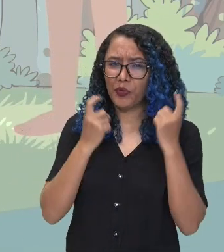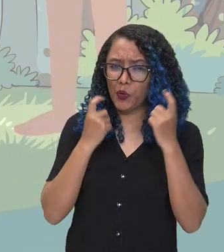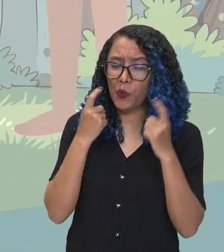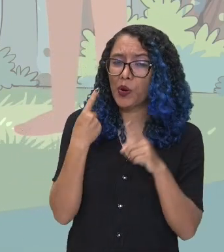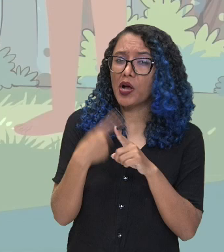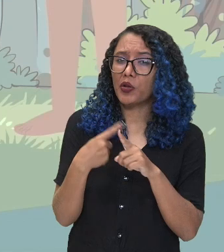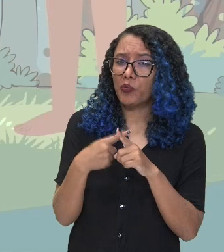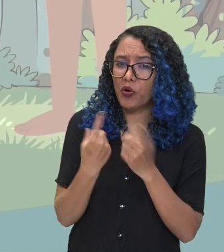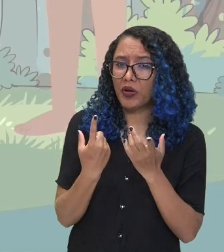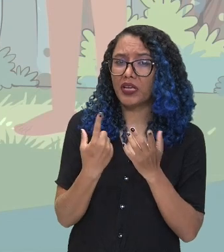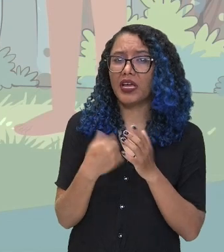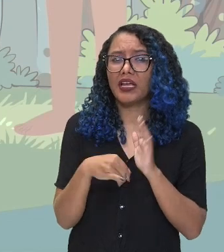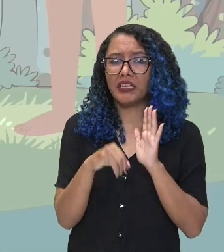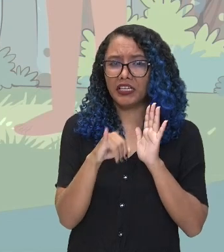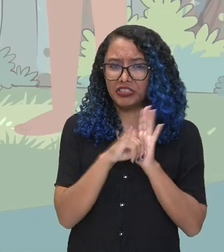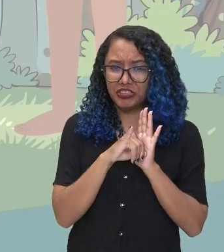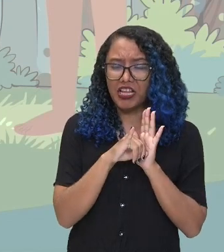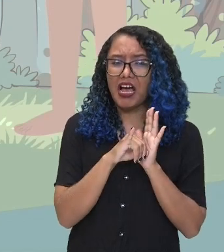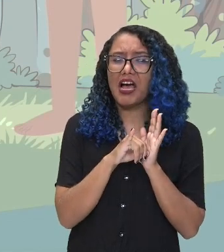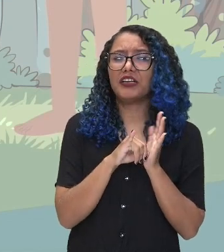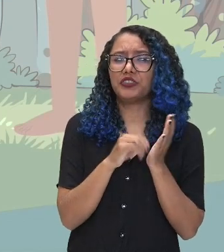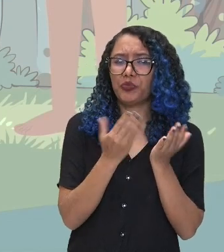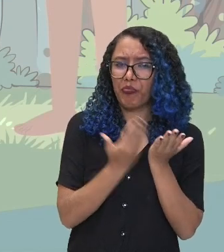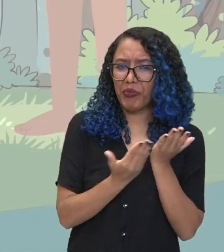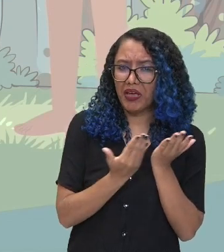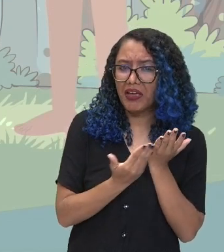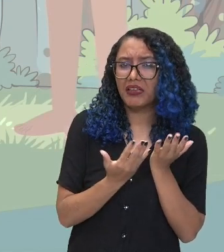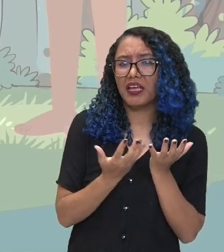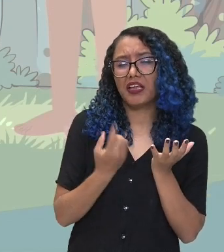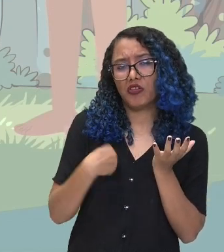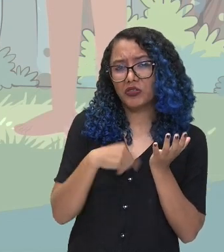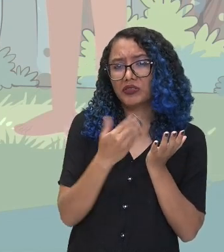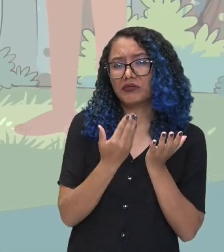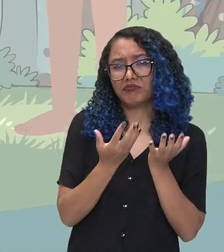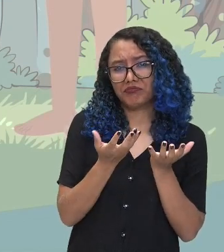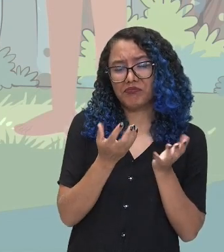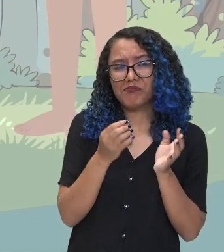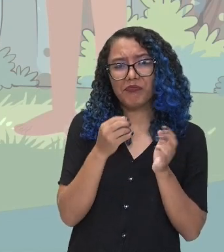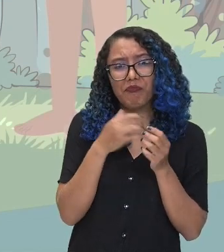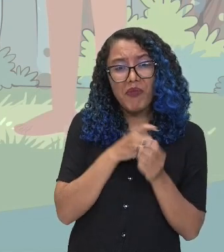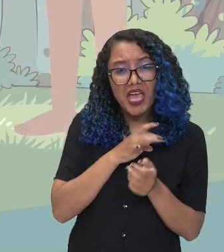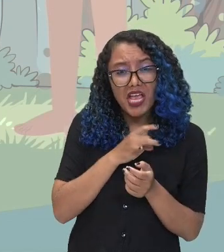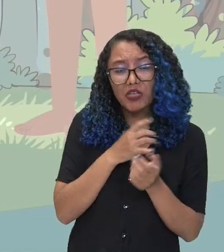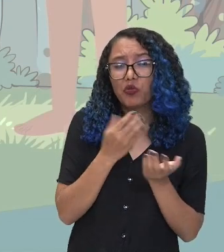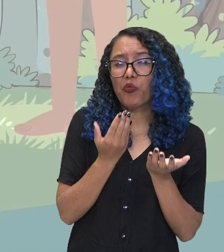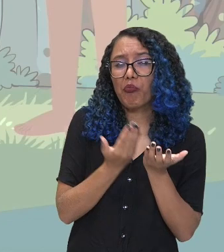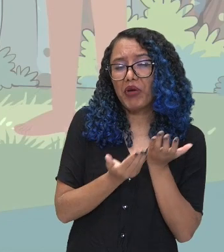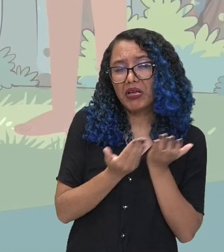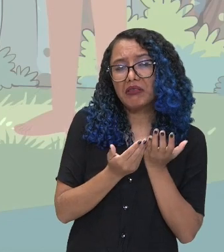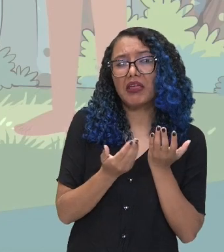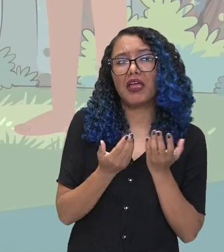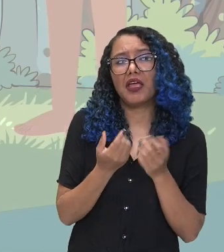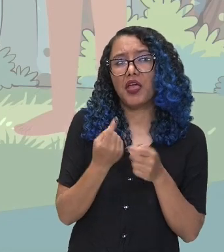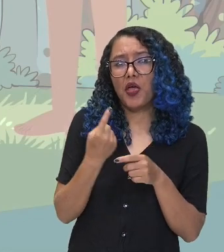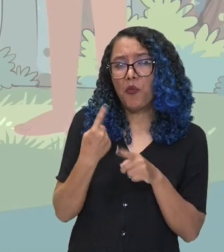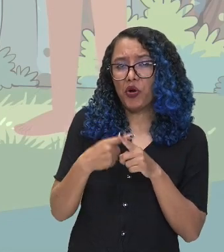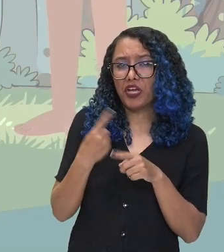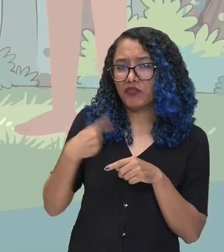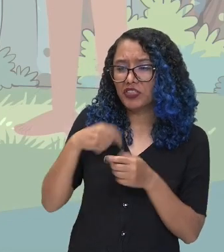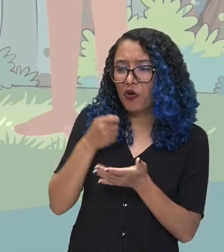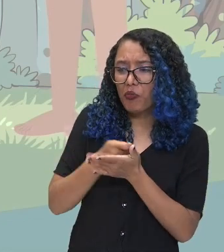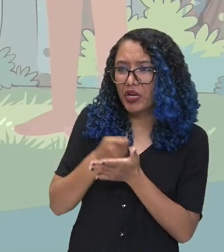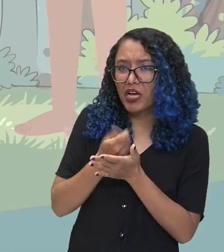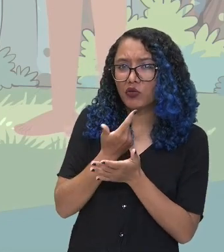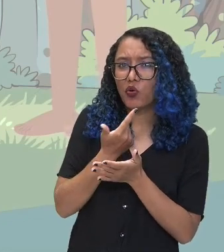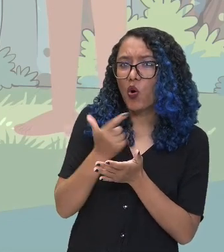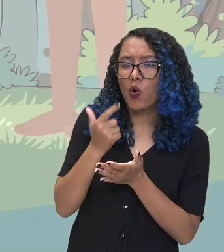perder nossas raízes por conta dessa religião que vocês estão nos impondo. Entendo. Vocês precisam